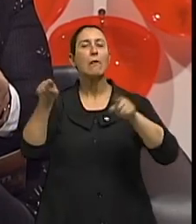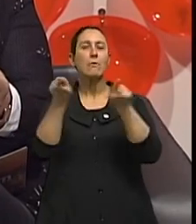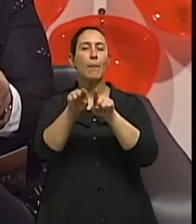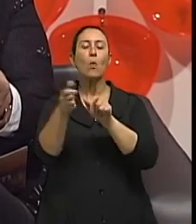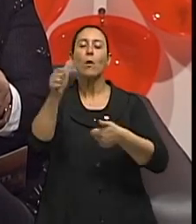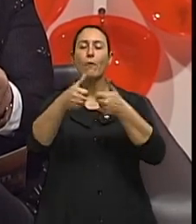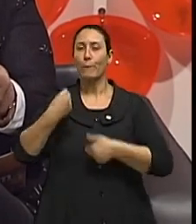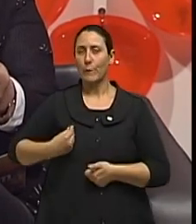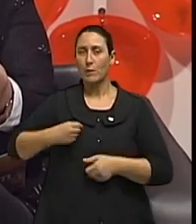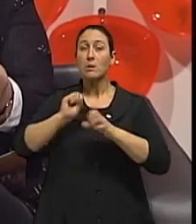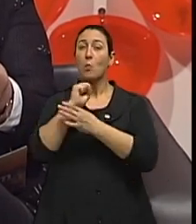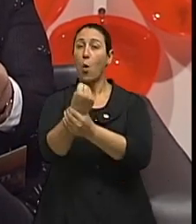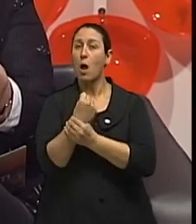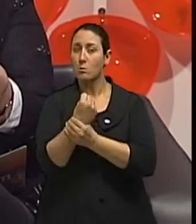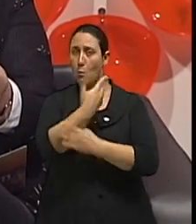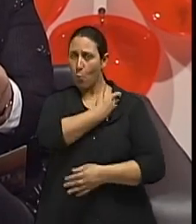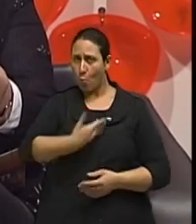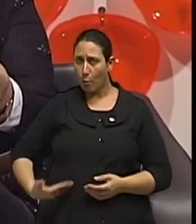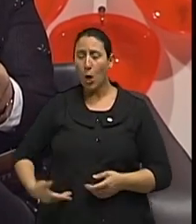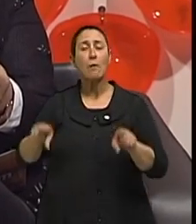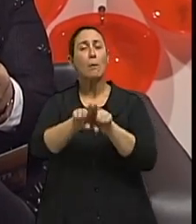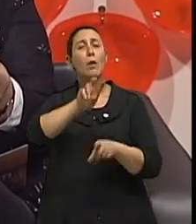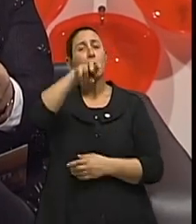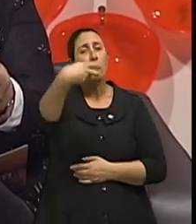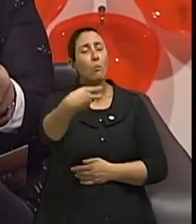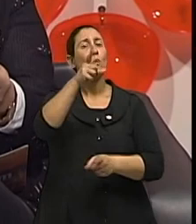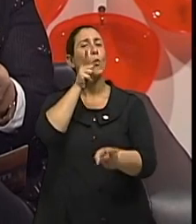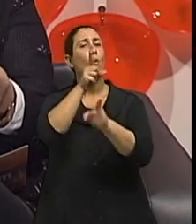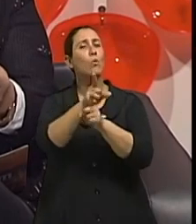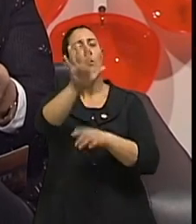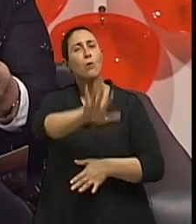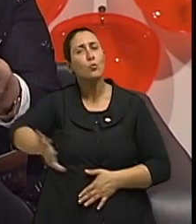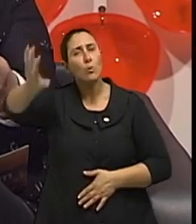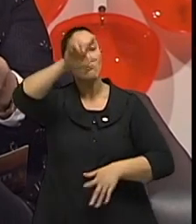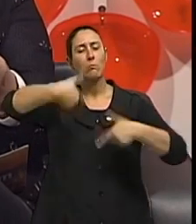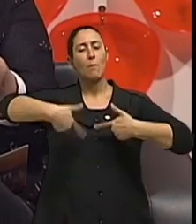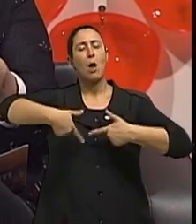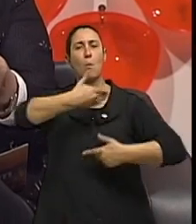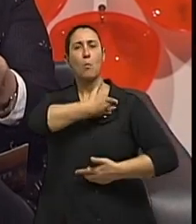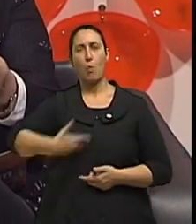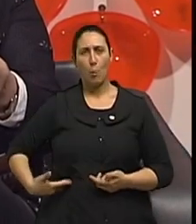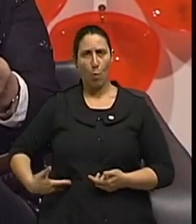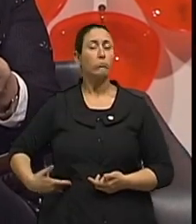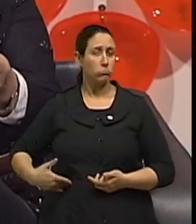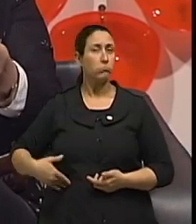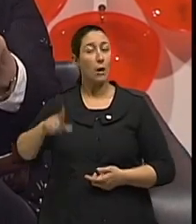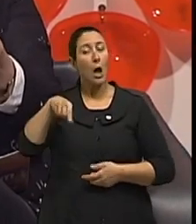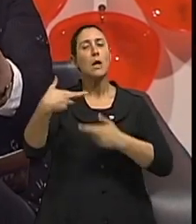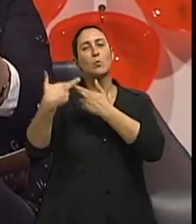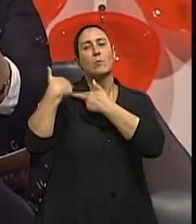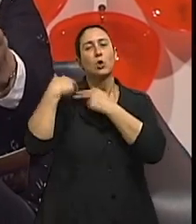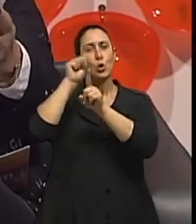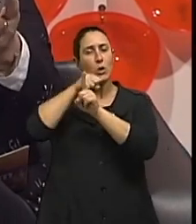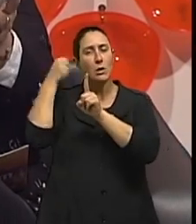de Vida na Segurança Pública e o 5º Encontro Nacional de Qualidade de Vida no Serviço Público, Encontro Nacional de Responsabilidade Social e